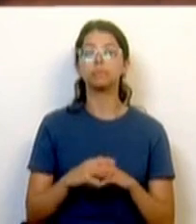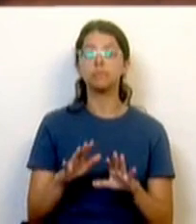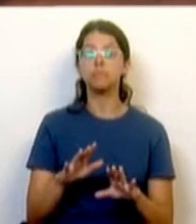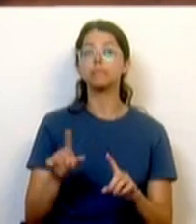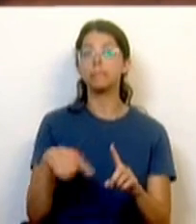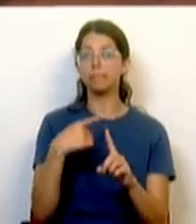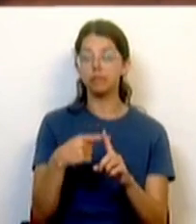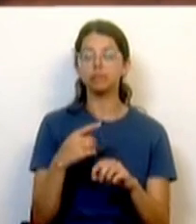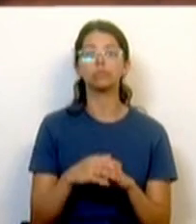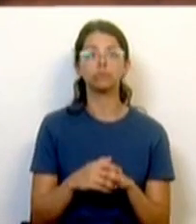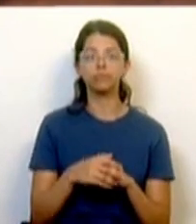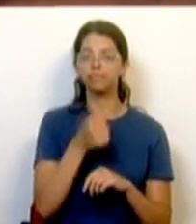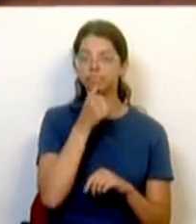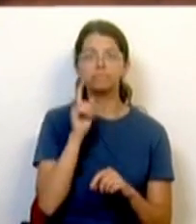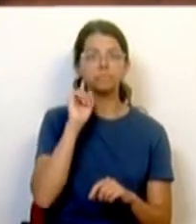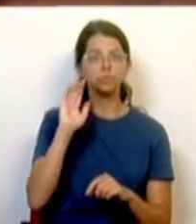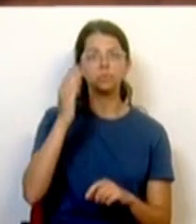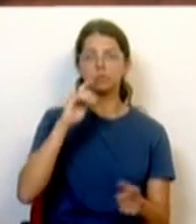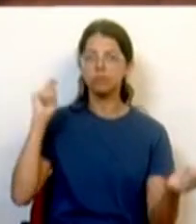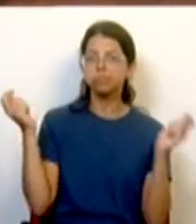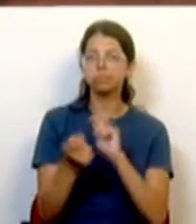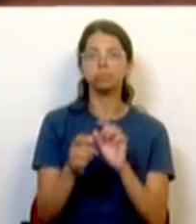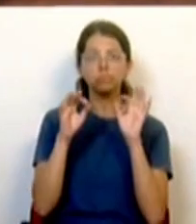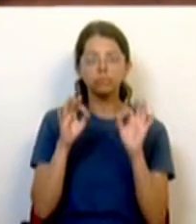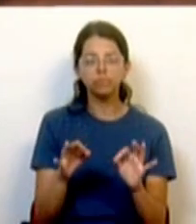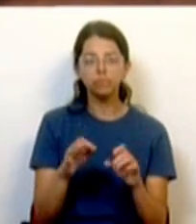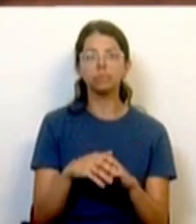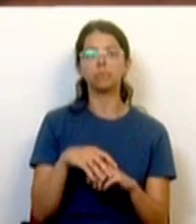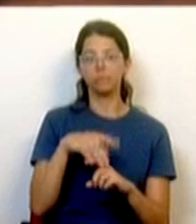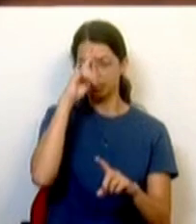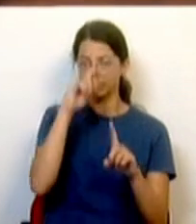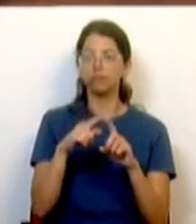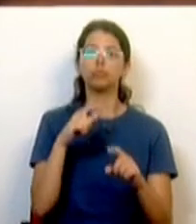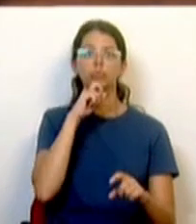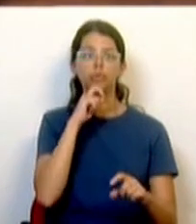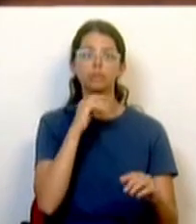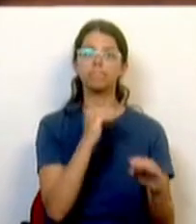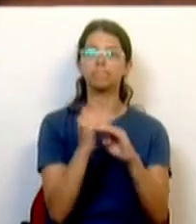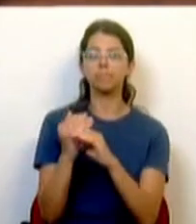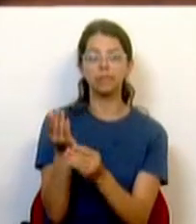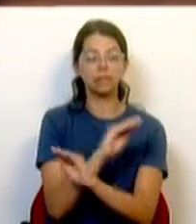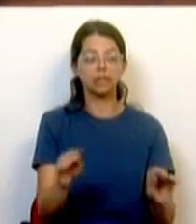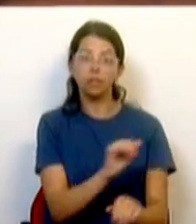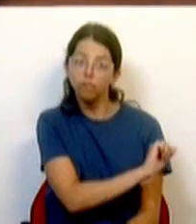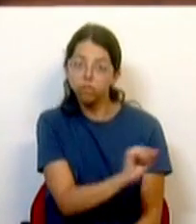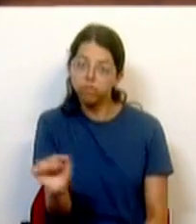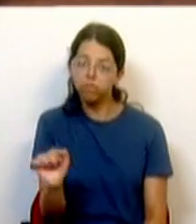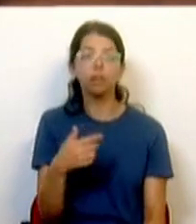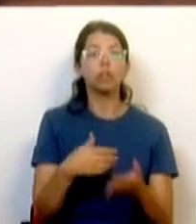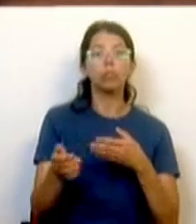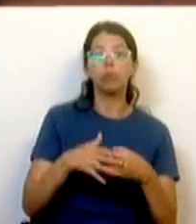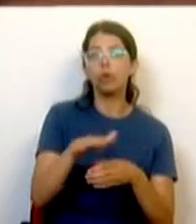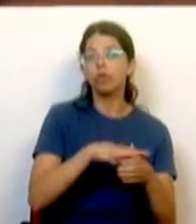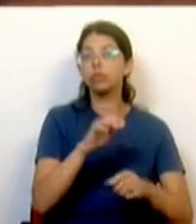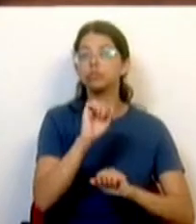também uma medida decisiva e transformadora para uma real igualdade de oportunidades das crianças, independentemente do